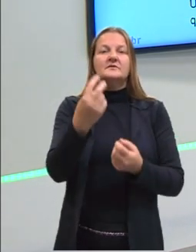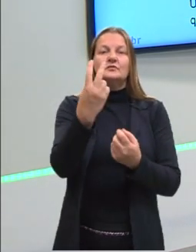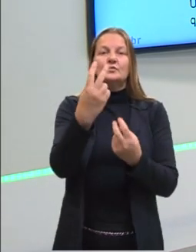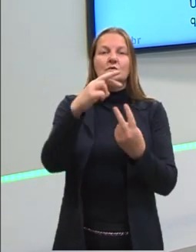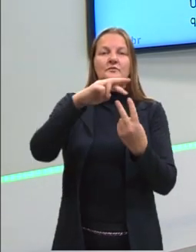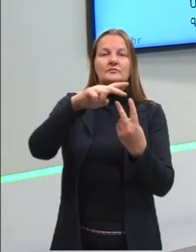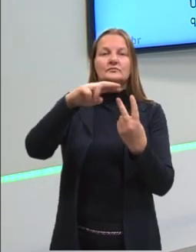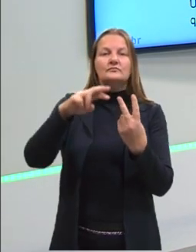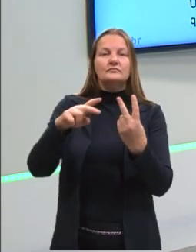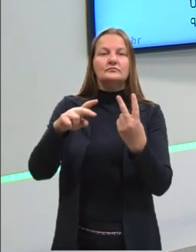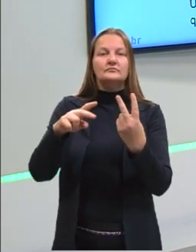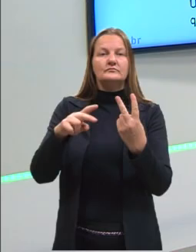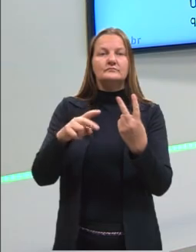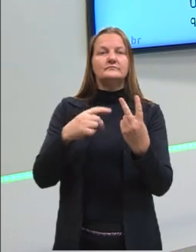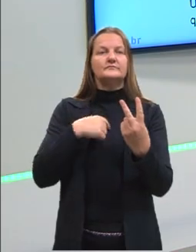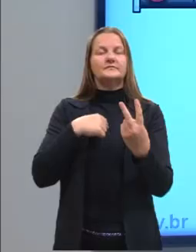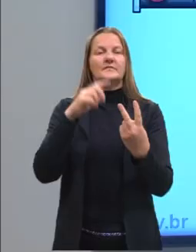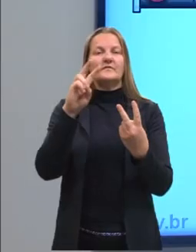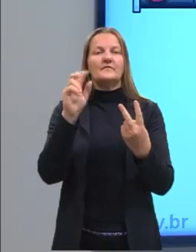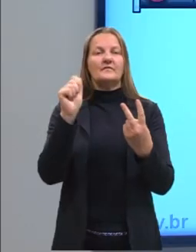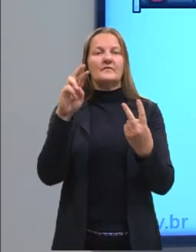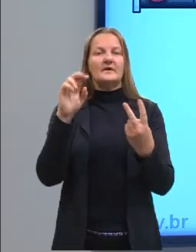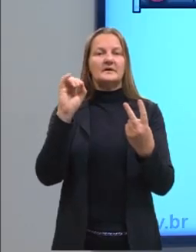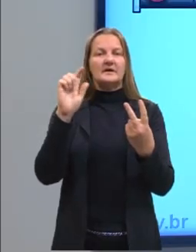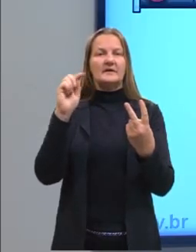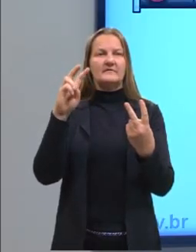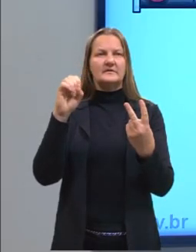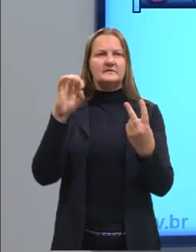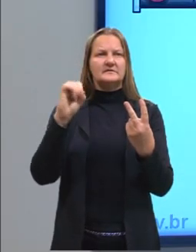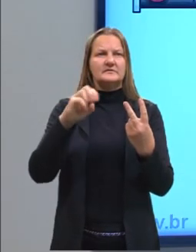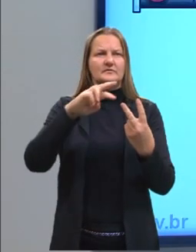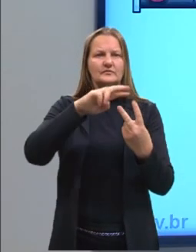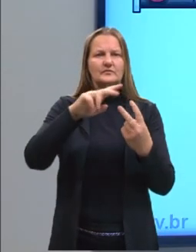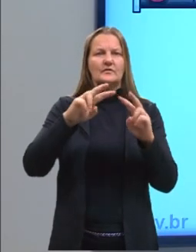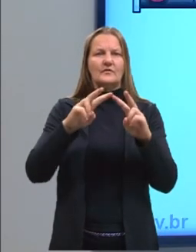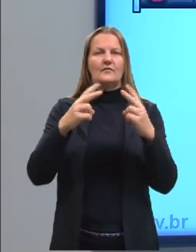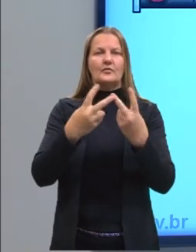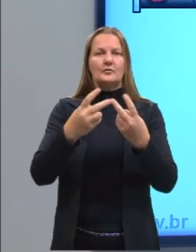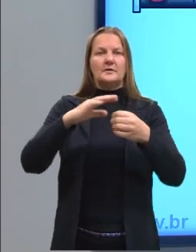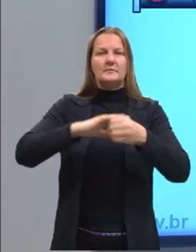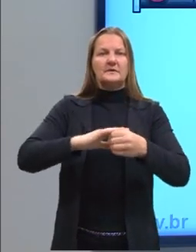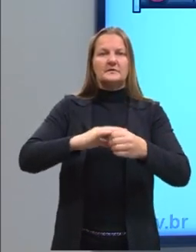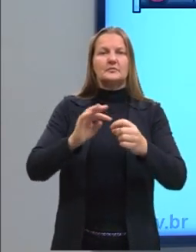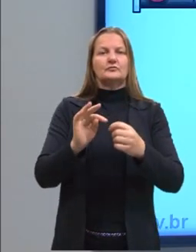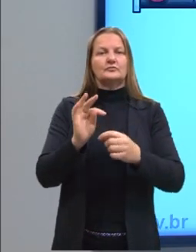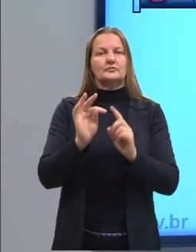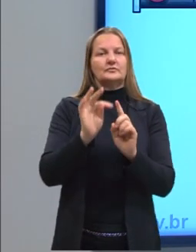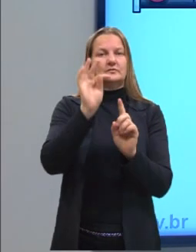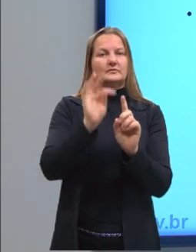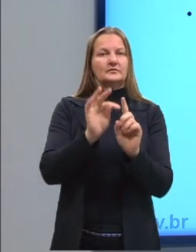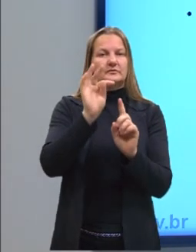Isso já acontece. As variáveis que eu estou falando, é volume, pressão e temperatura.